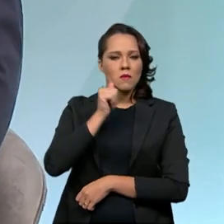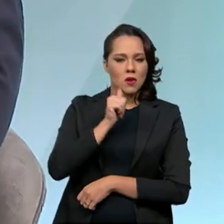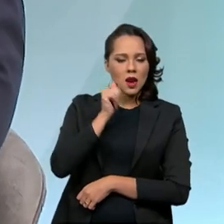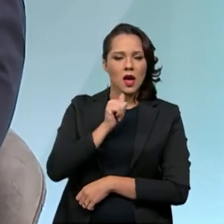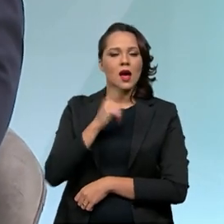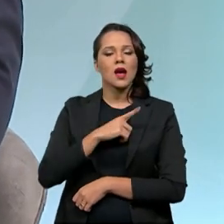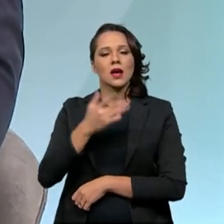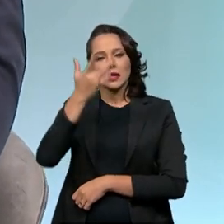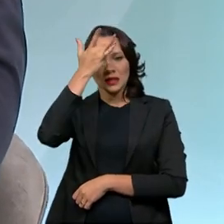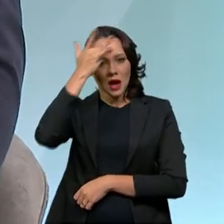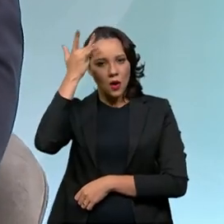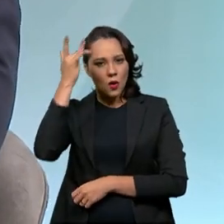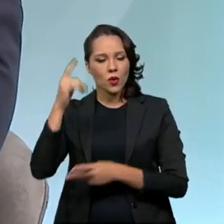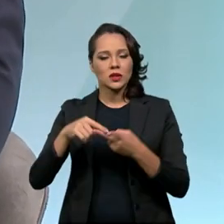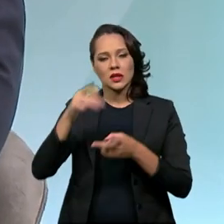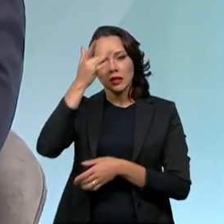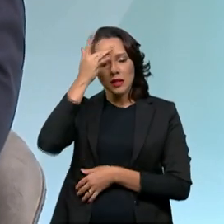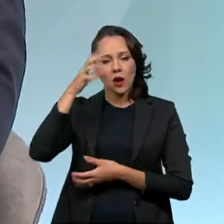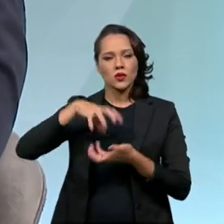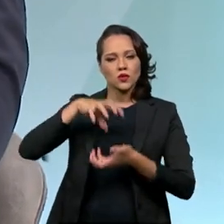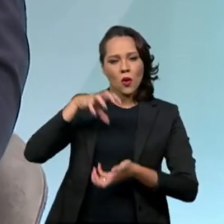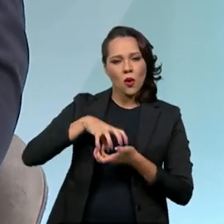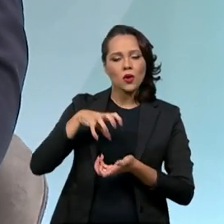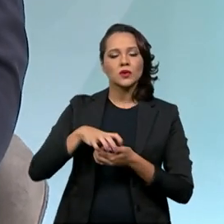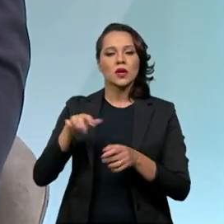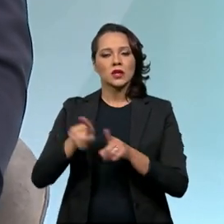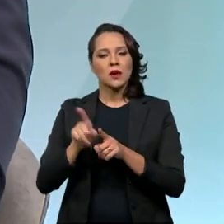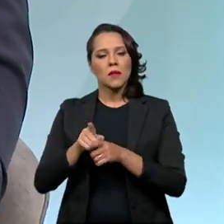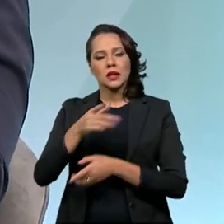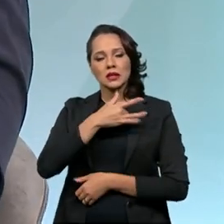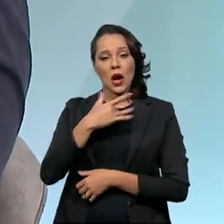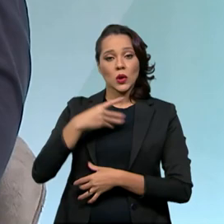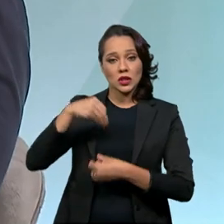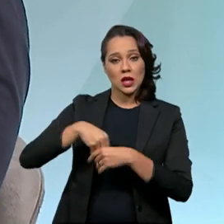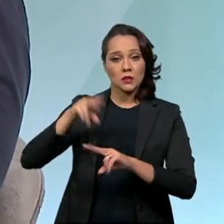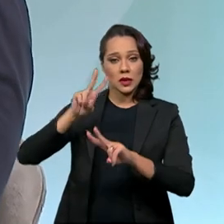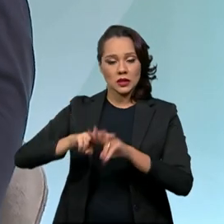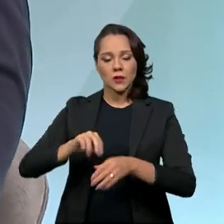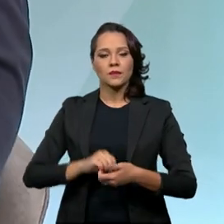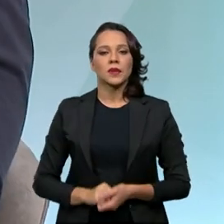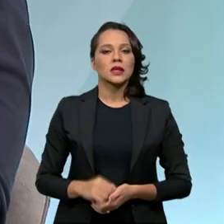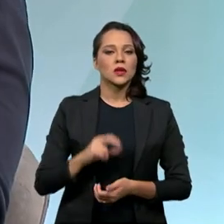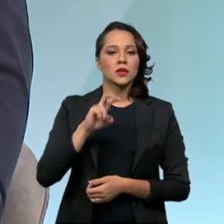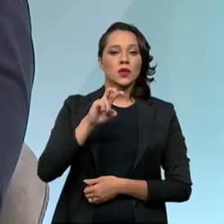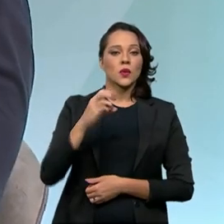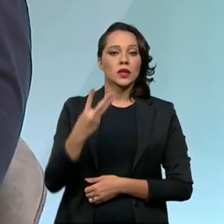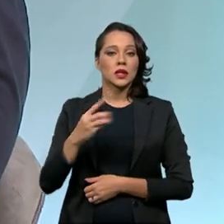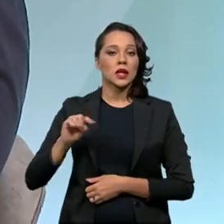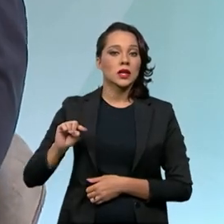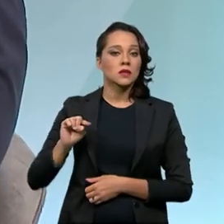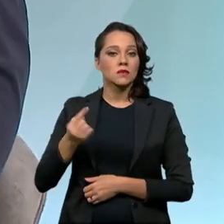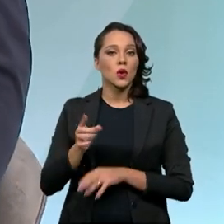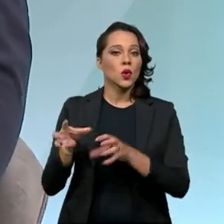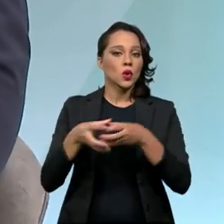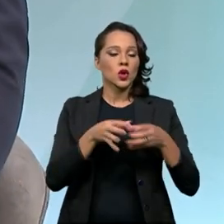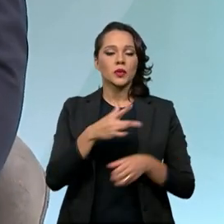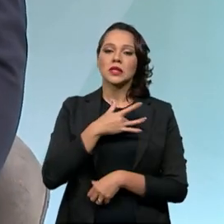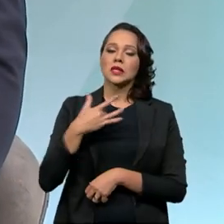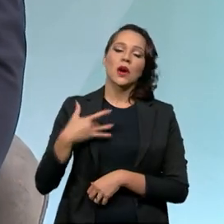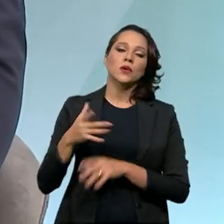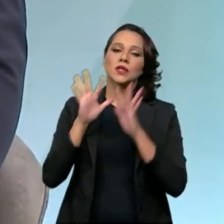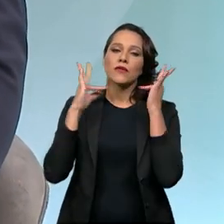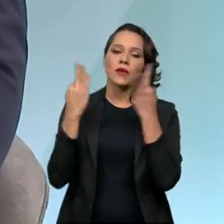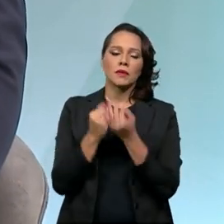saúde mental, saúde prisional. E, além disso, são 53 mil equipes de saúde da família. A equipe de saúde da família